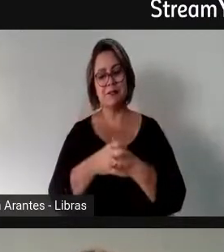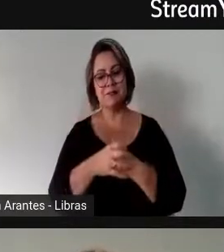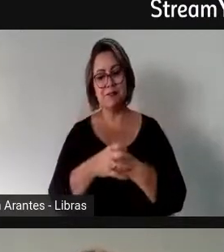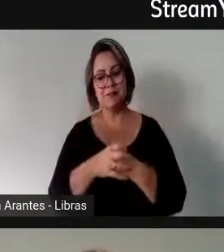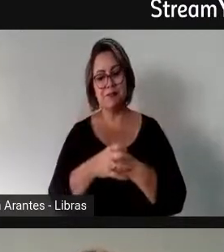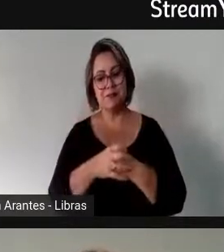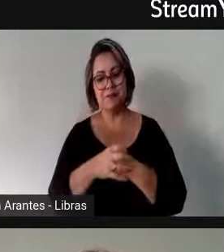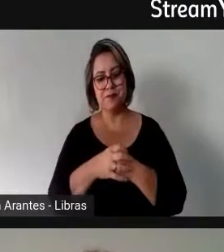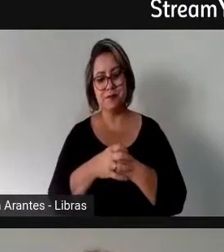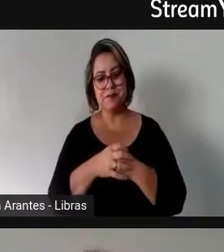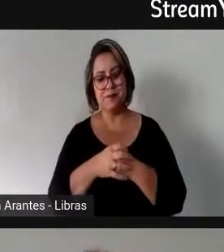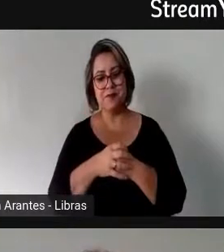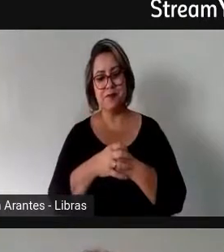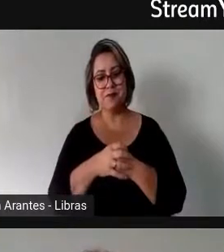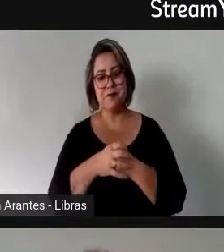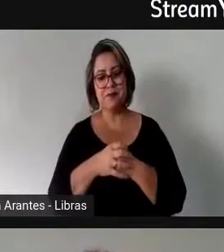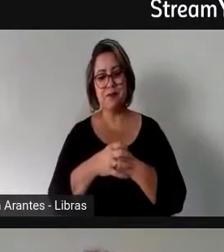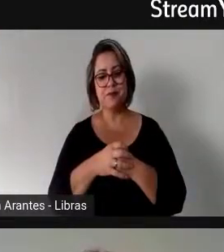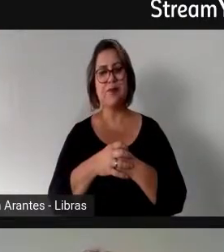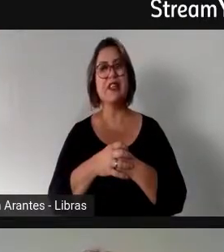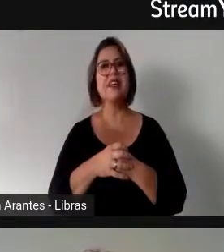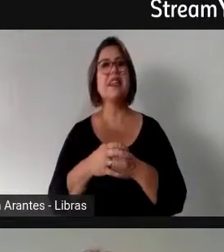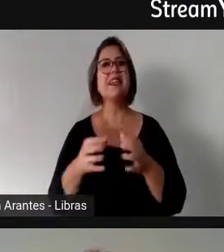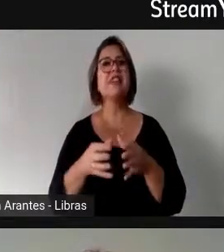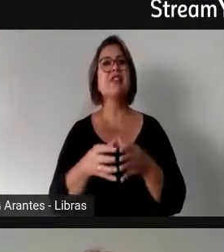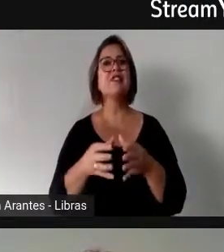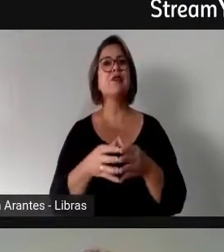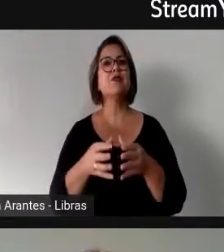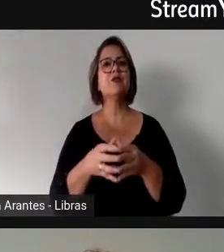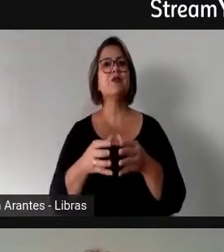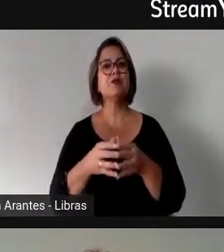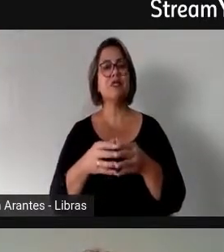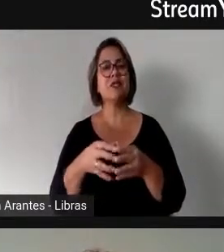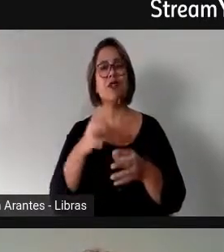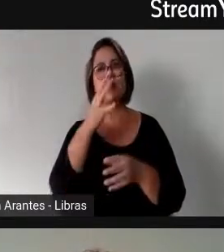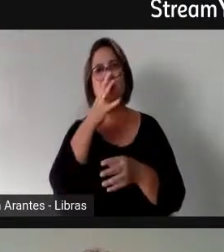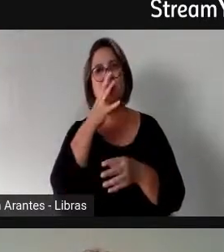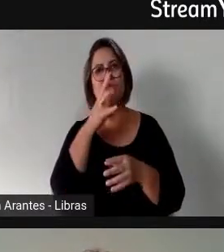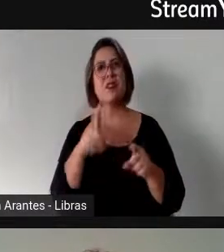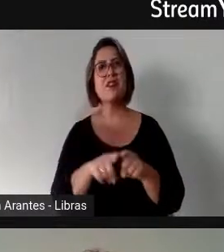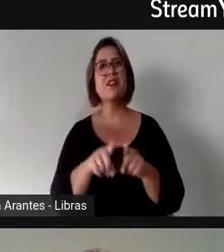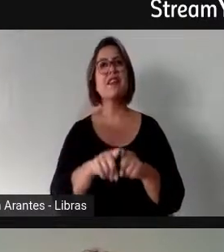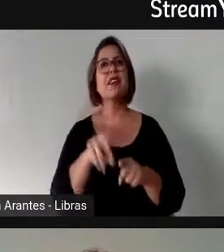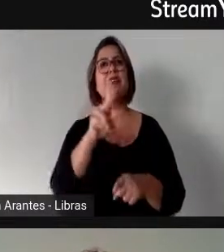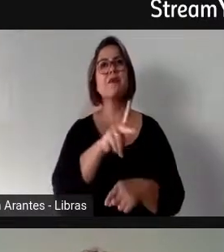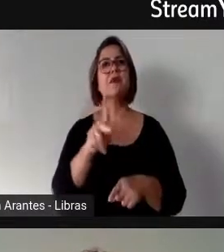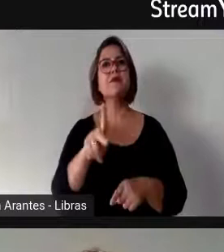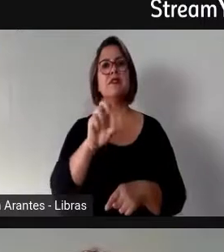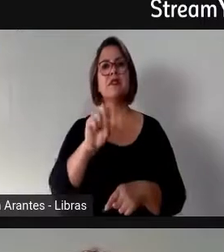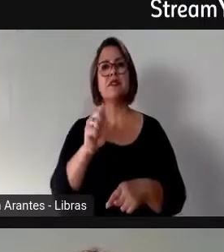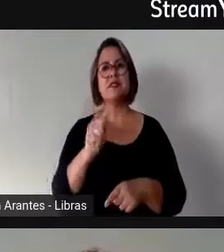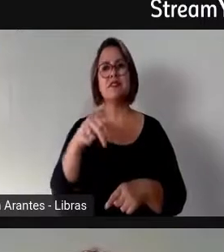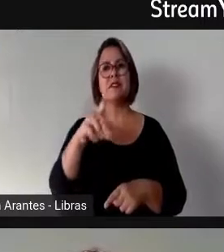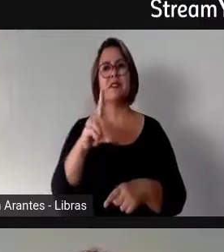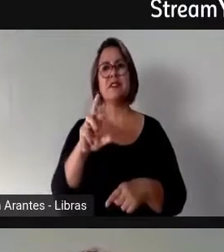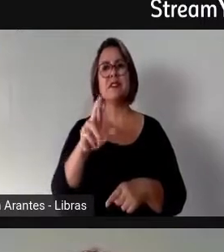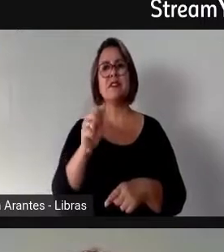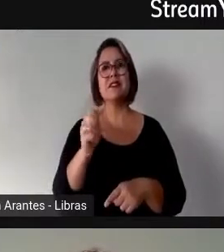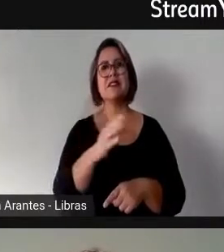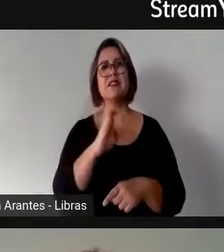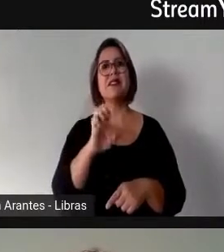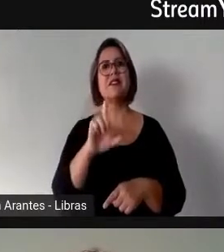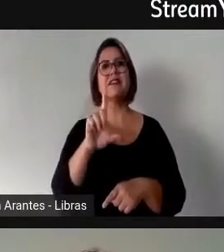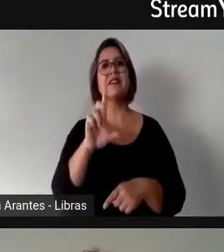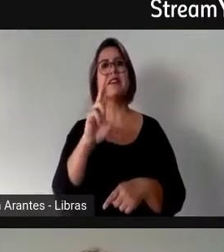Aqui nós temos uma turma de alunos novamente nos assistindo, da professora Sandra Helena, da cidade de Corinto, é o terceiro ano